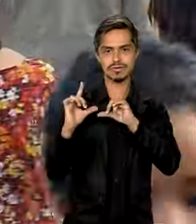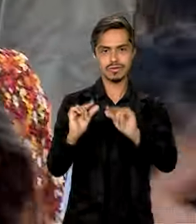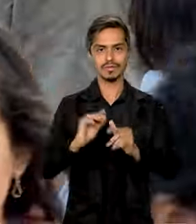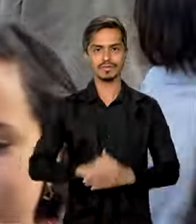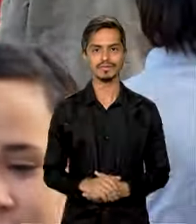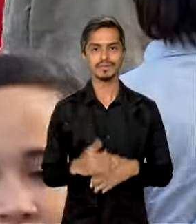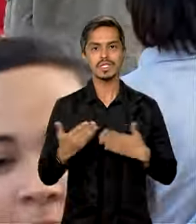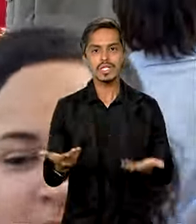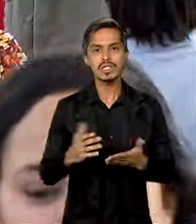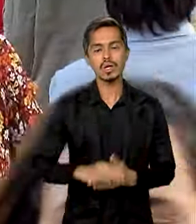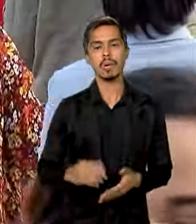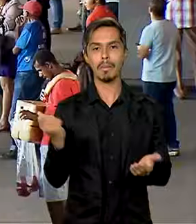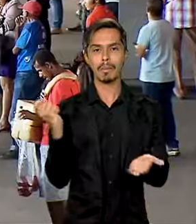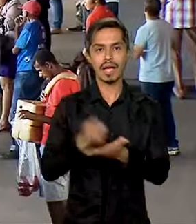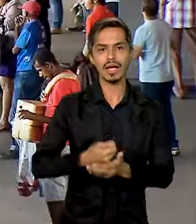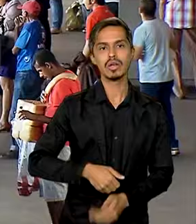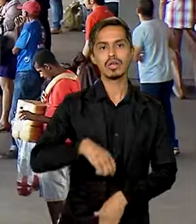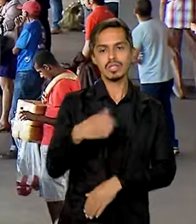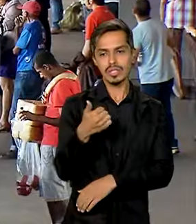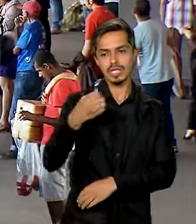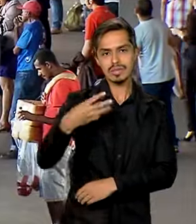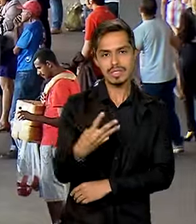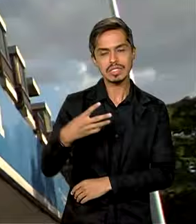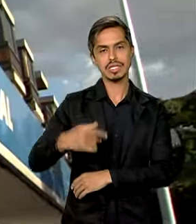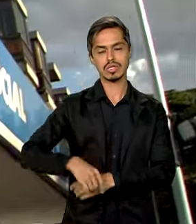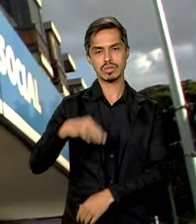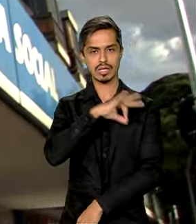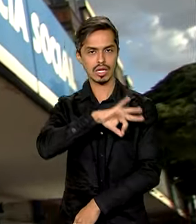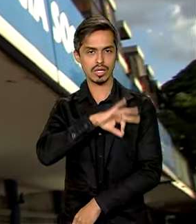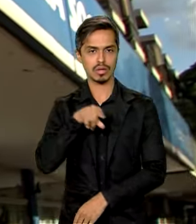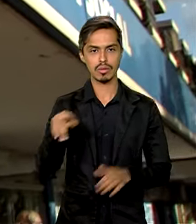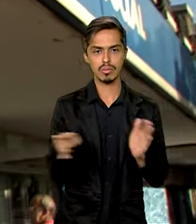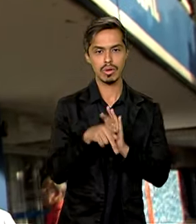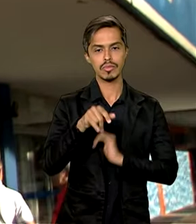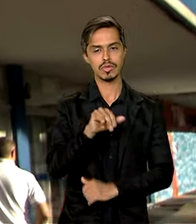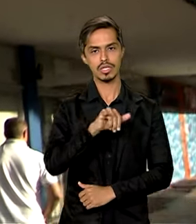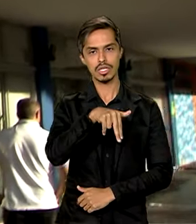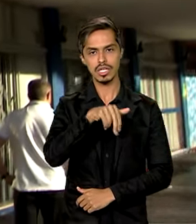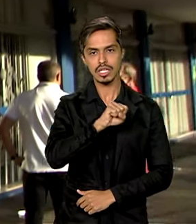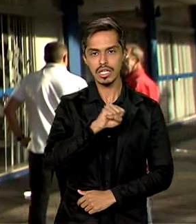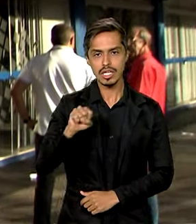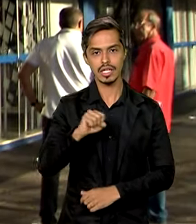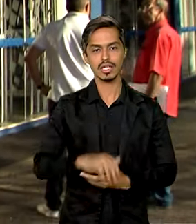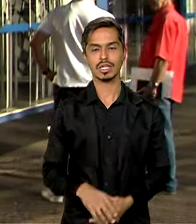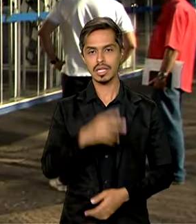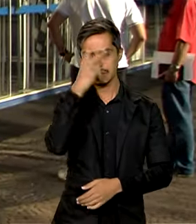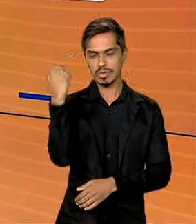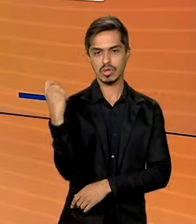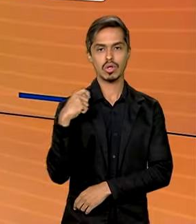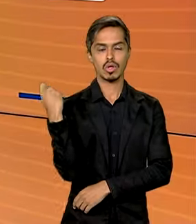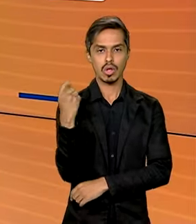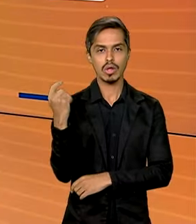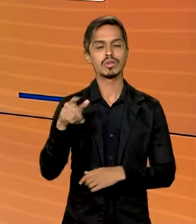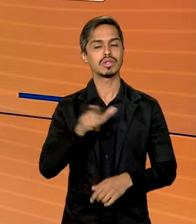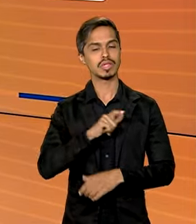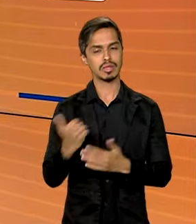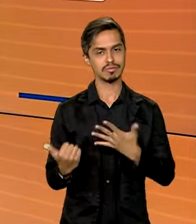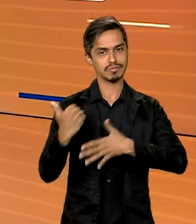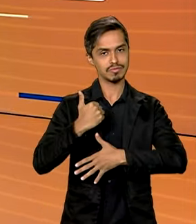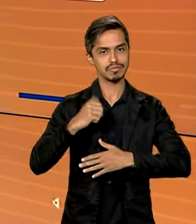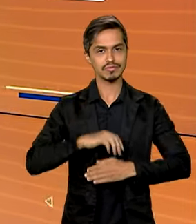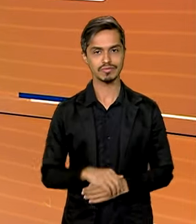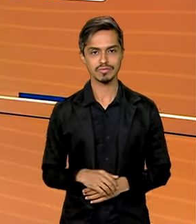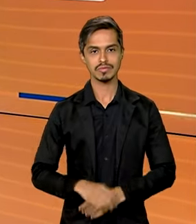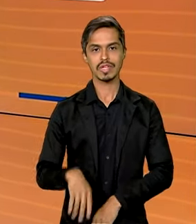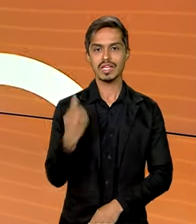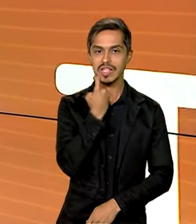segunda parcela do 13º salário do INSS. Contribuintes gaúchos têm prioridade. Sexta-feira,